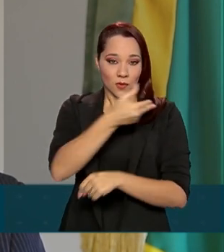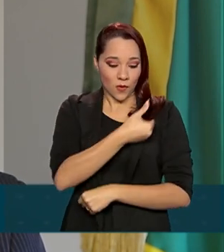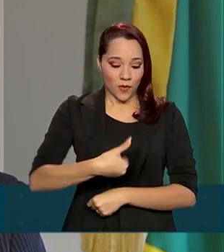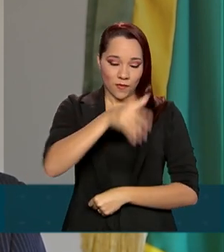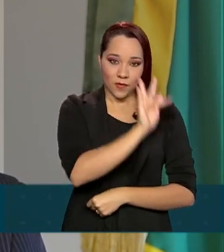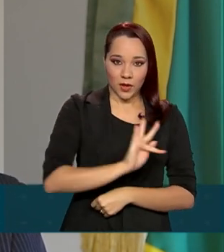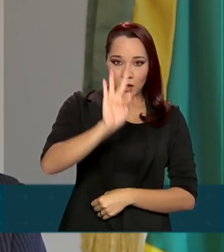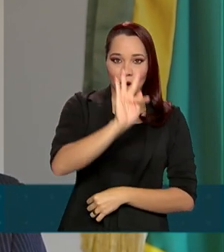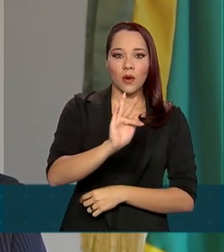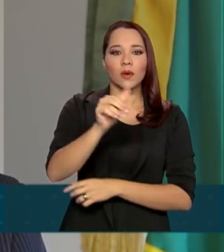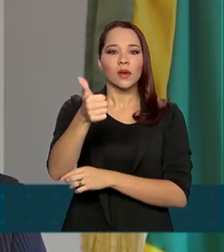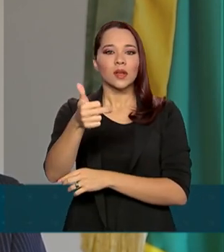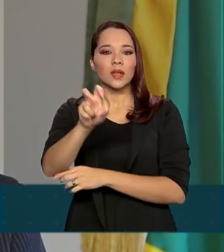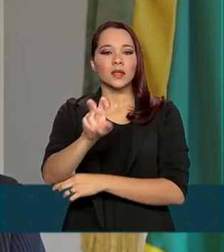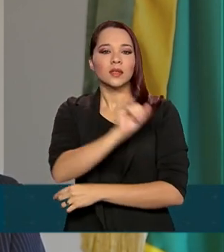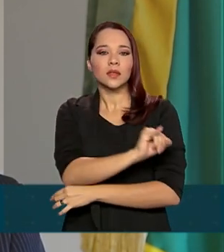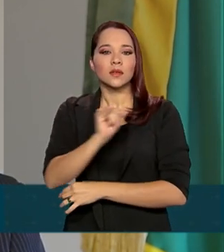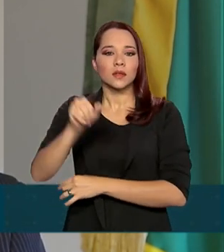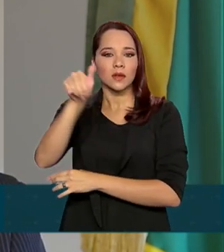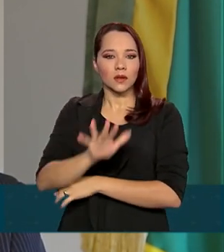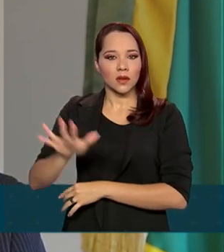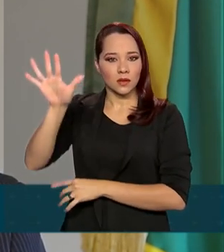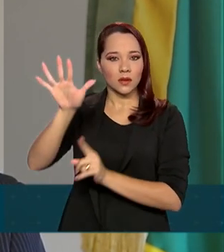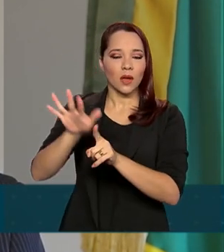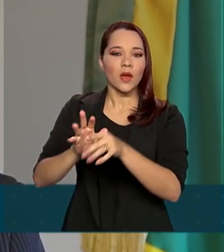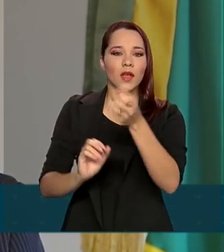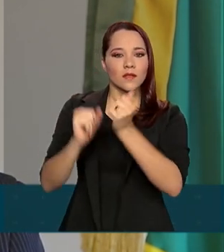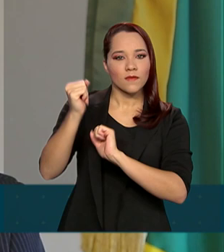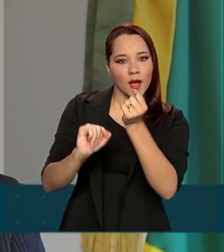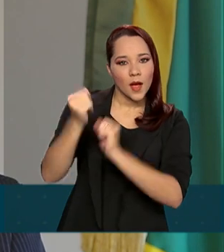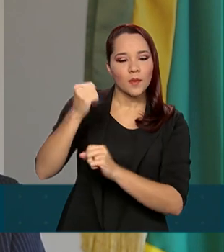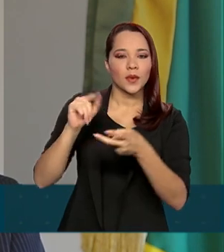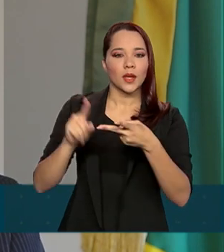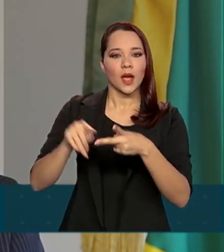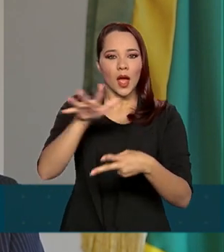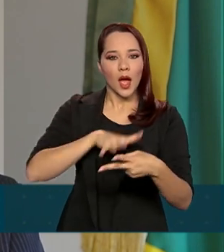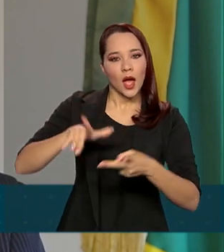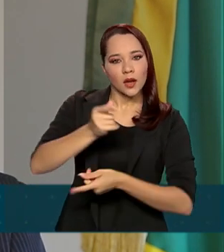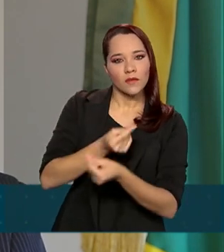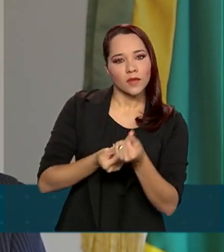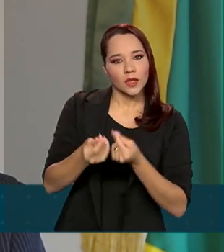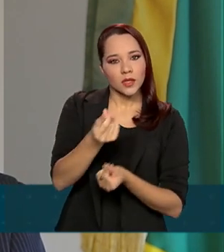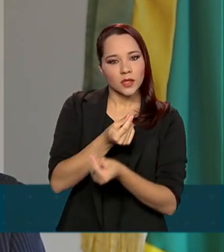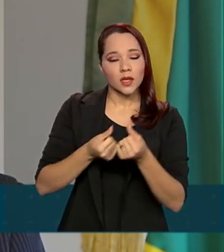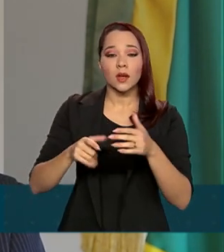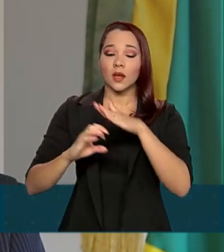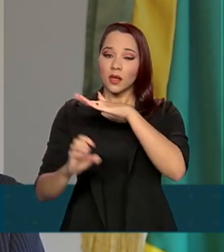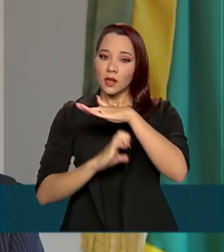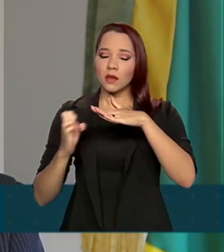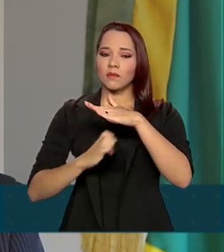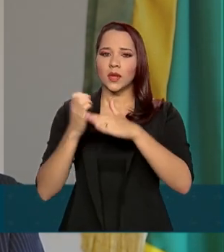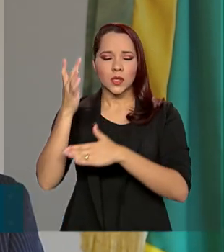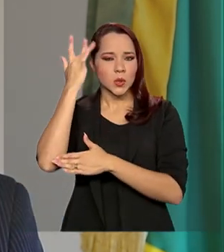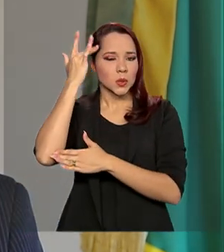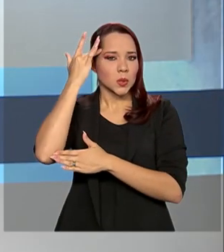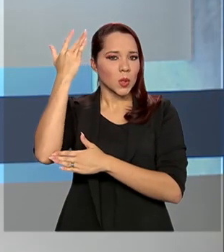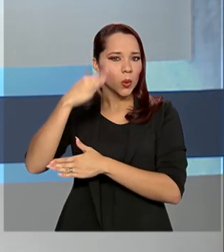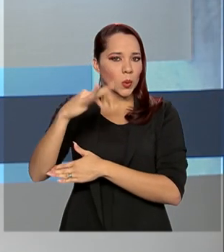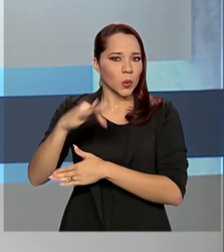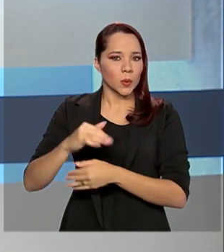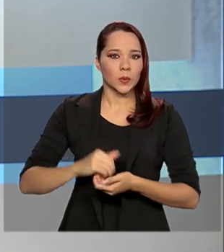federal, 15 instituições nacionais, entre fabricantes, setor financeiro e empresas de alta tecnologia.